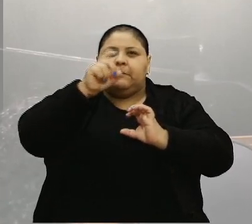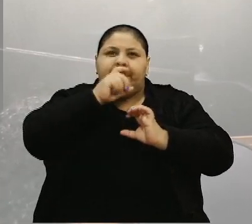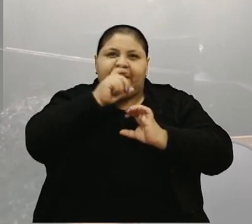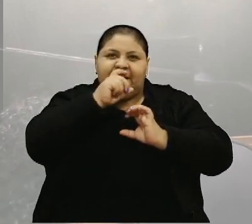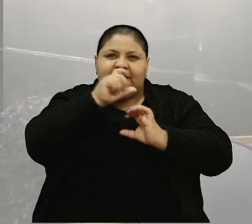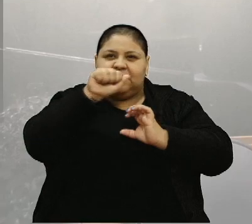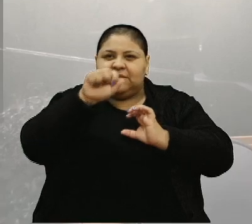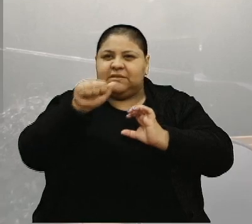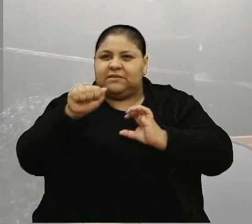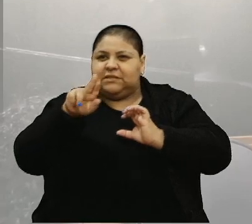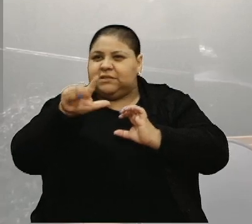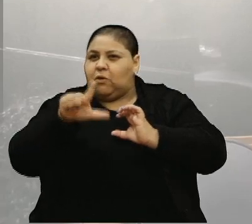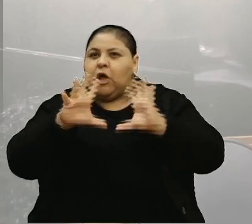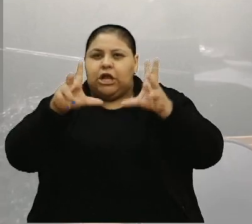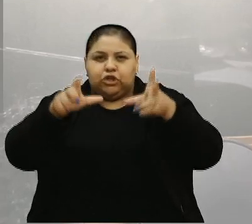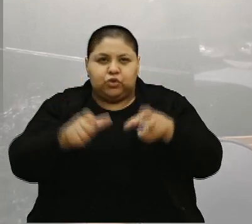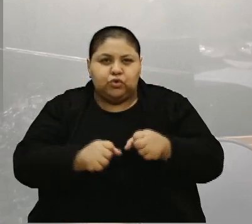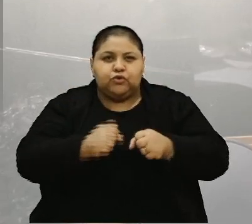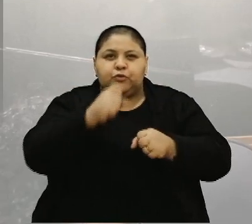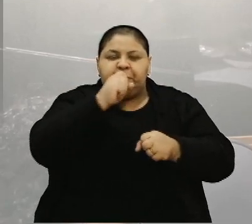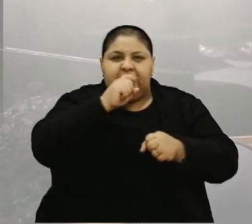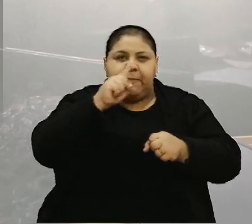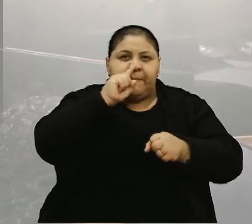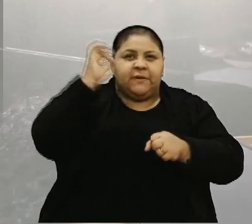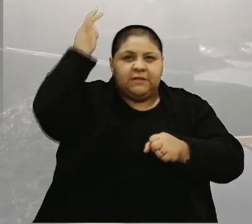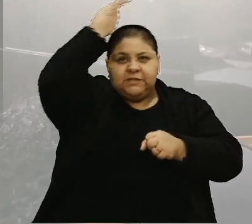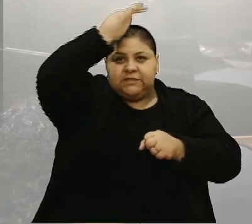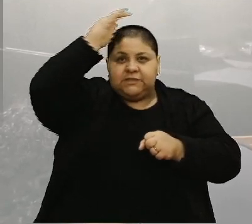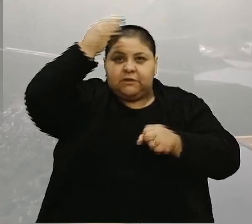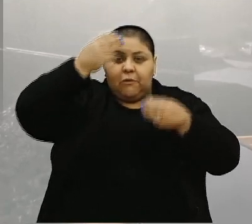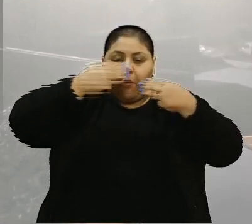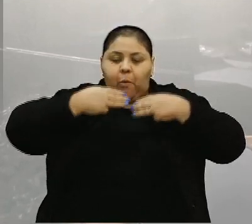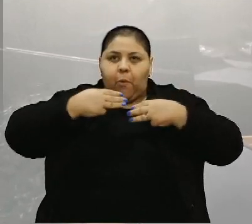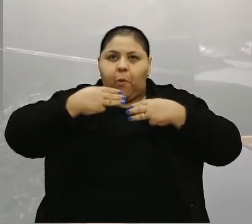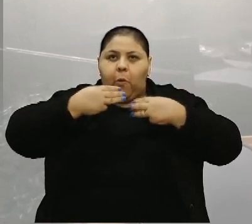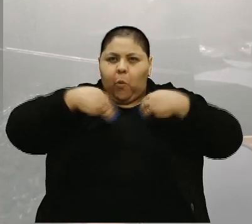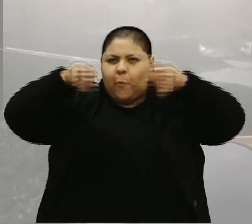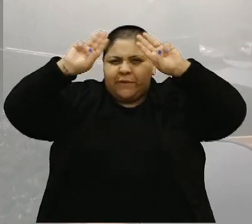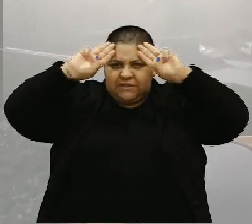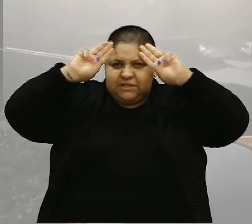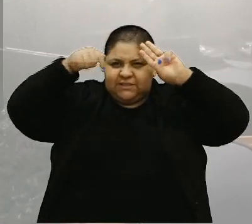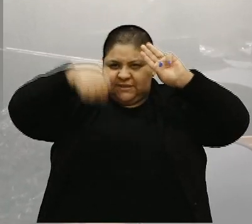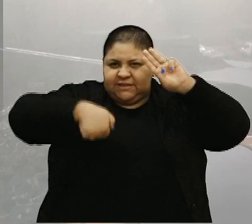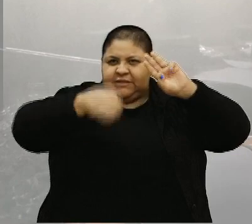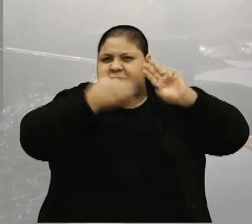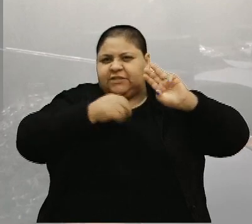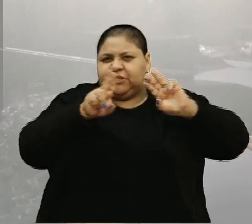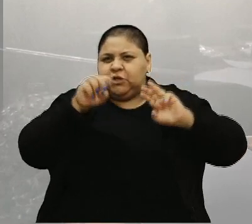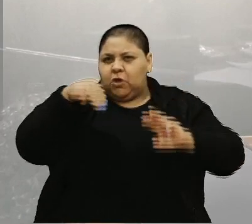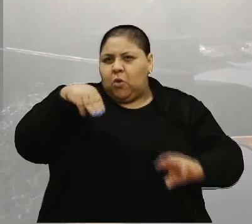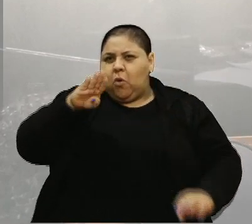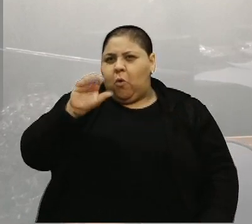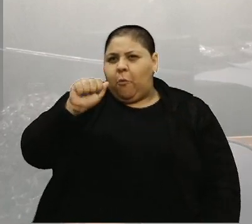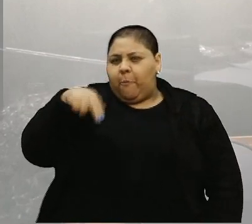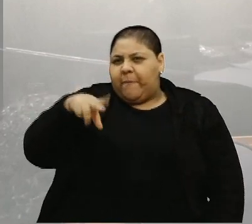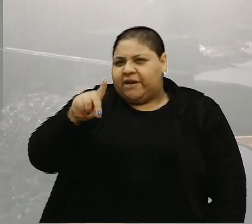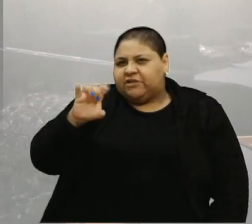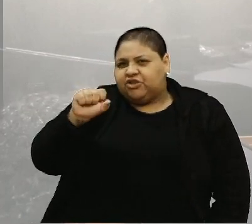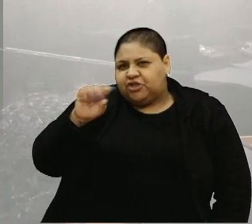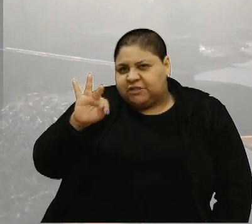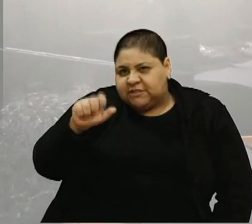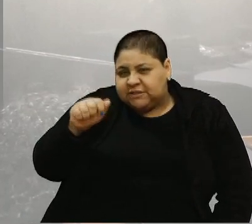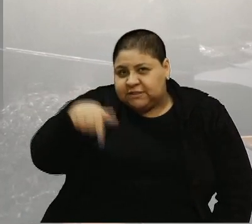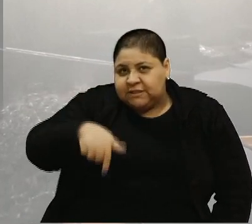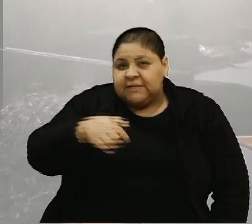os pais e mães de santo, a todos os umbandistas da nossa cidade. Relembrando que Caxias é uma das cidades que tem o